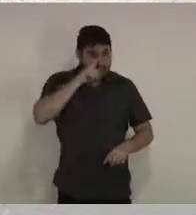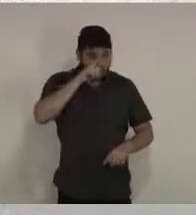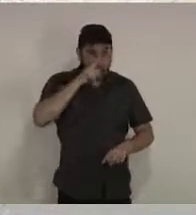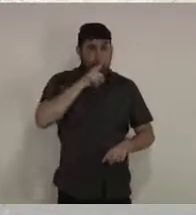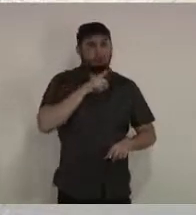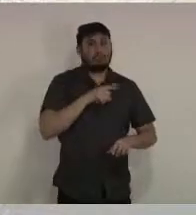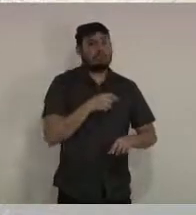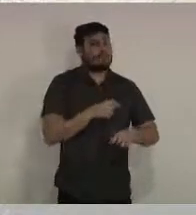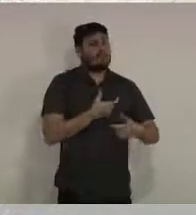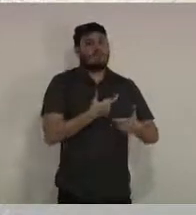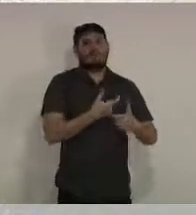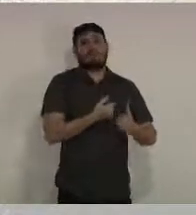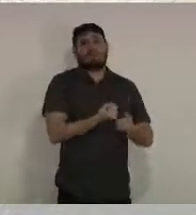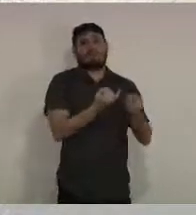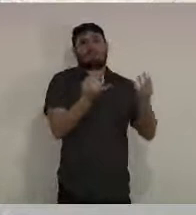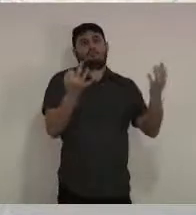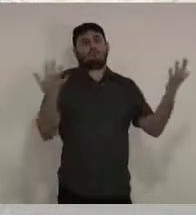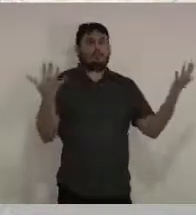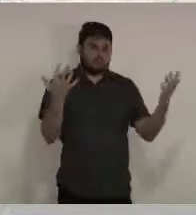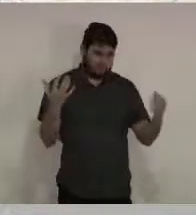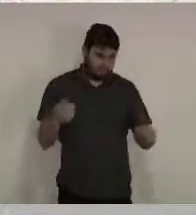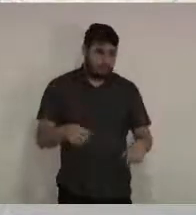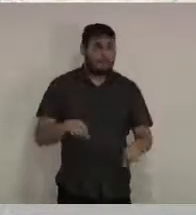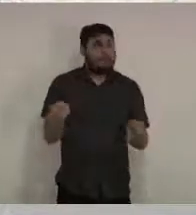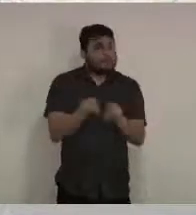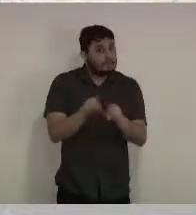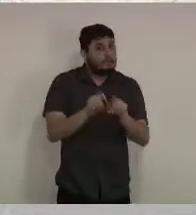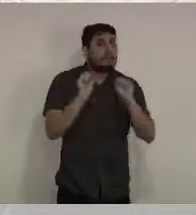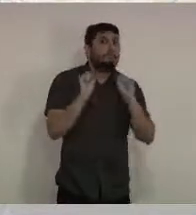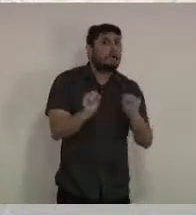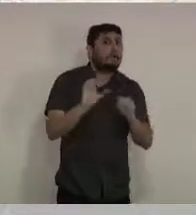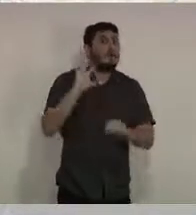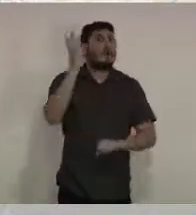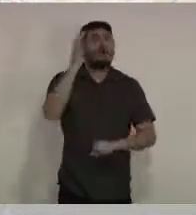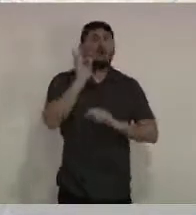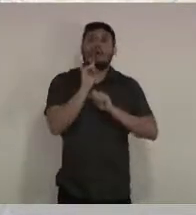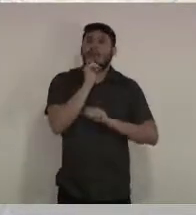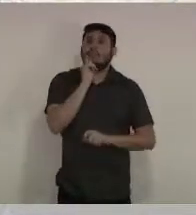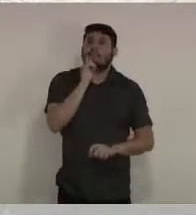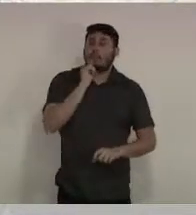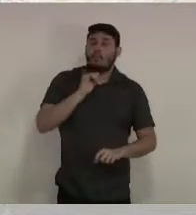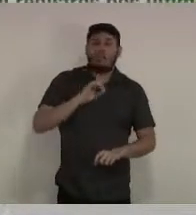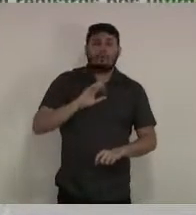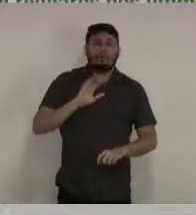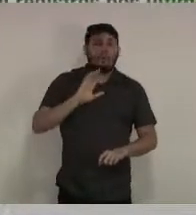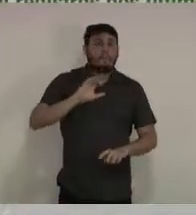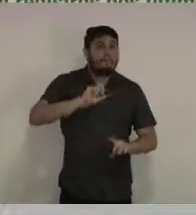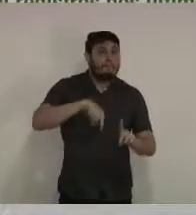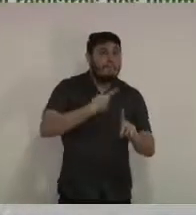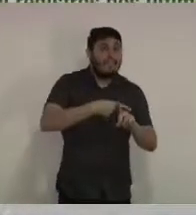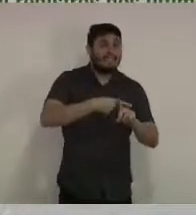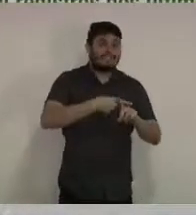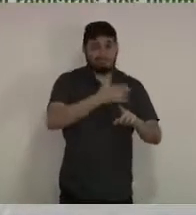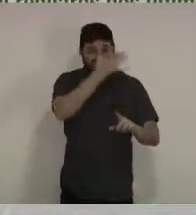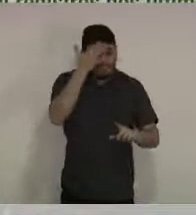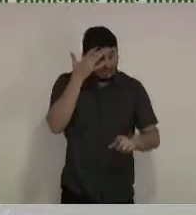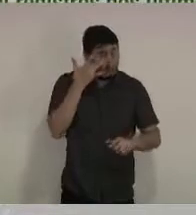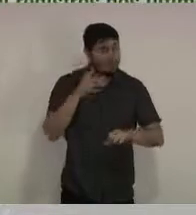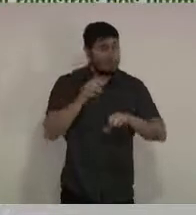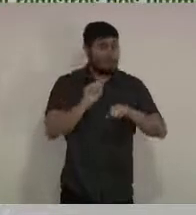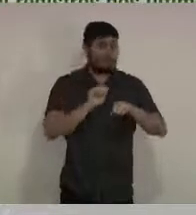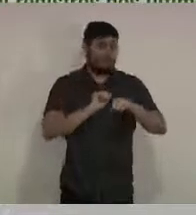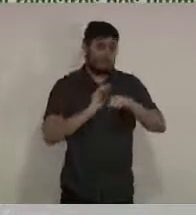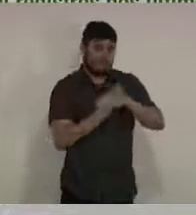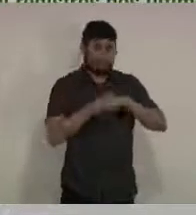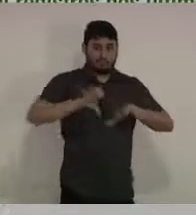E isso faria com que a gente for surpreendido com súbitos casos novos e a nossa rede de saúde poderia não estar preparada para isso.